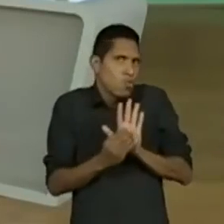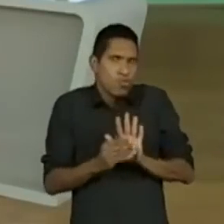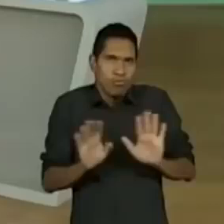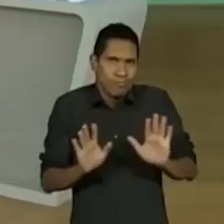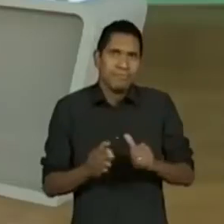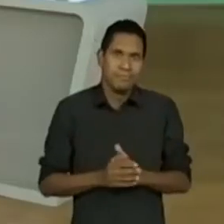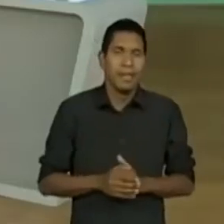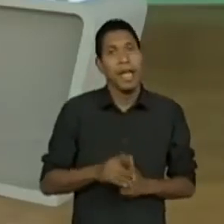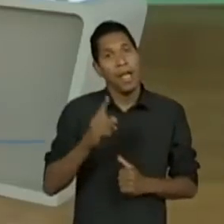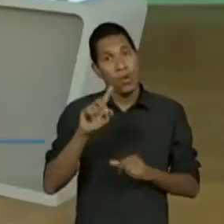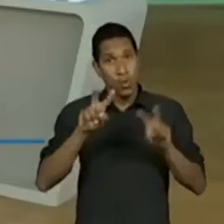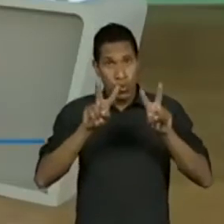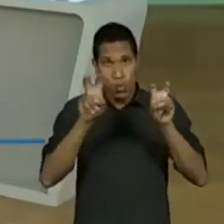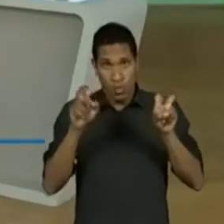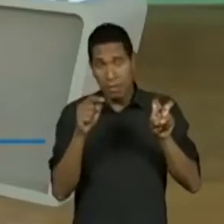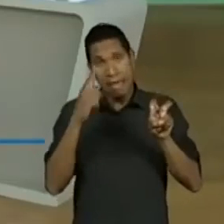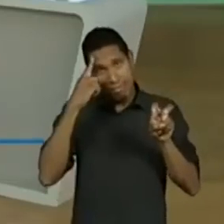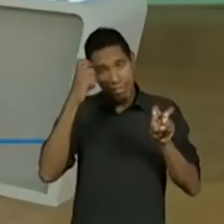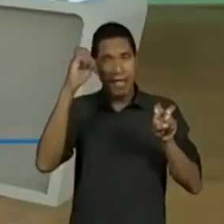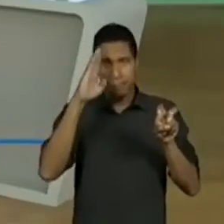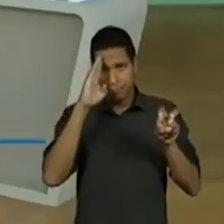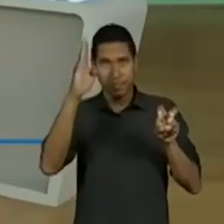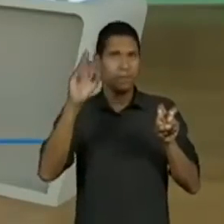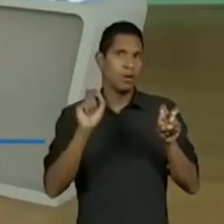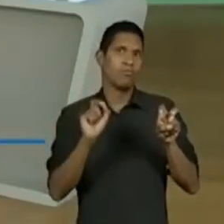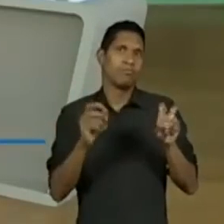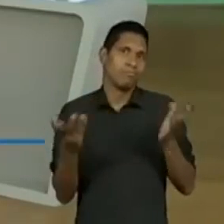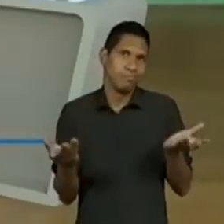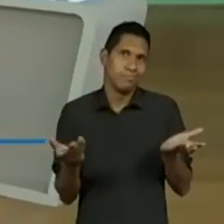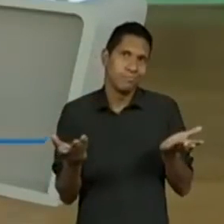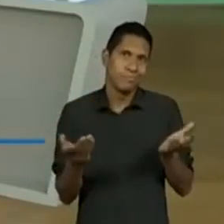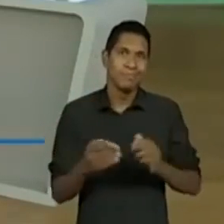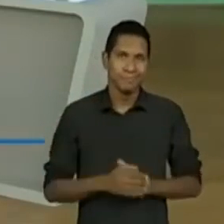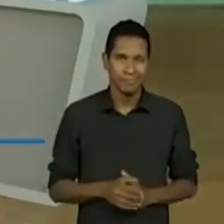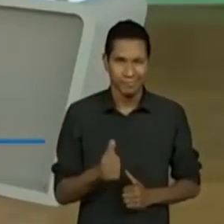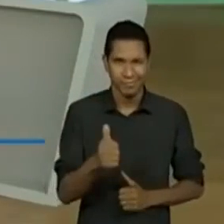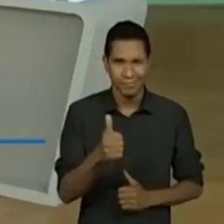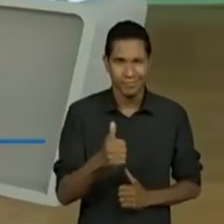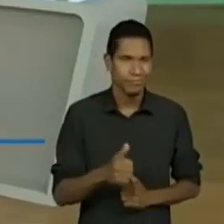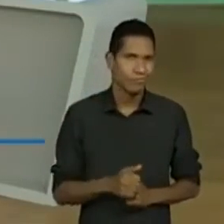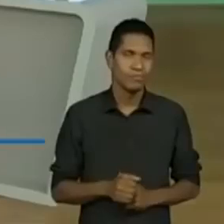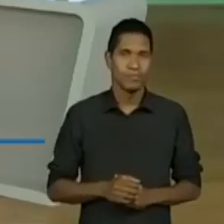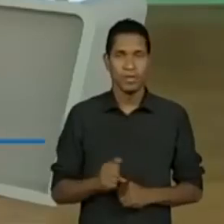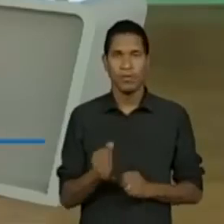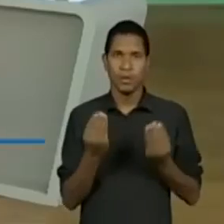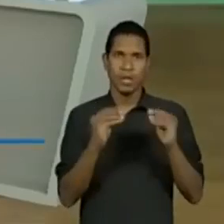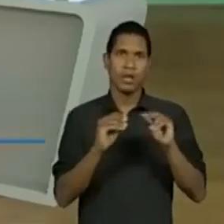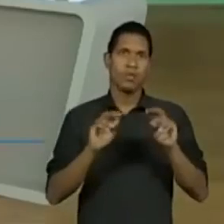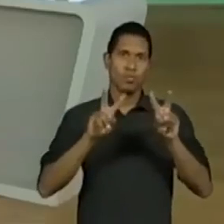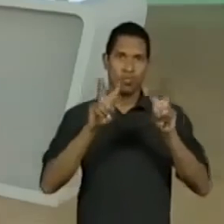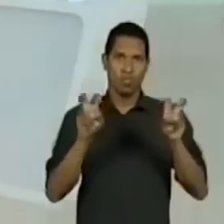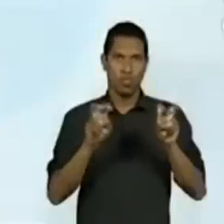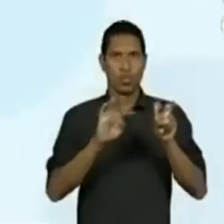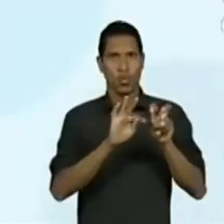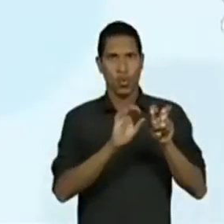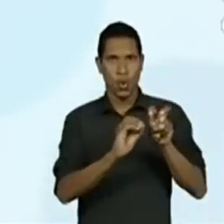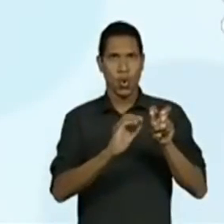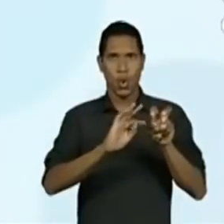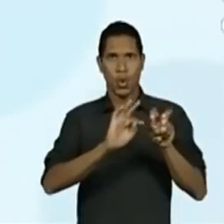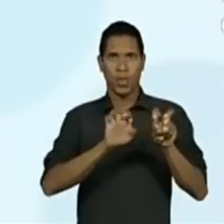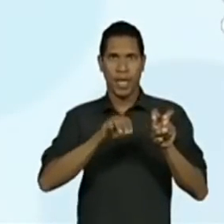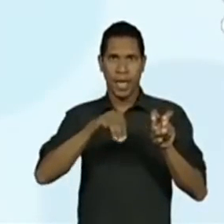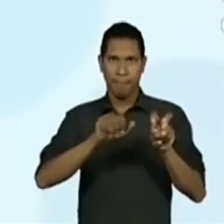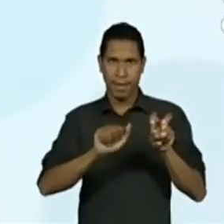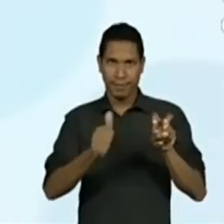tema, ele é a ideia central, então ele é o assunto do texto. Ou seja, ele é o conteúdo do texto. Tá bom? Então, vou colocar assim, o tema. O